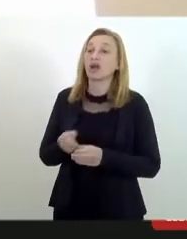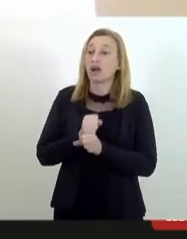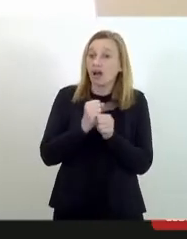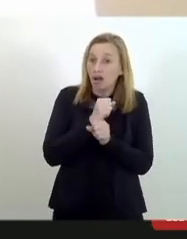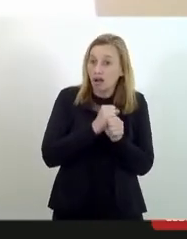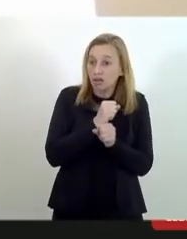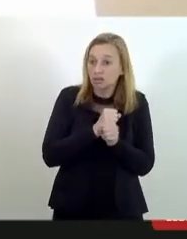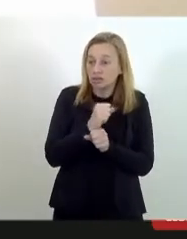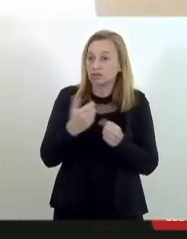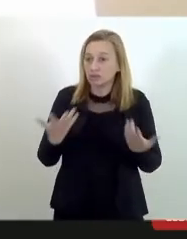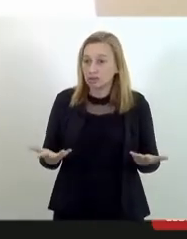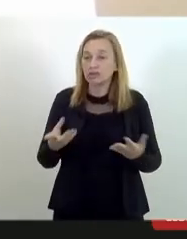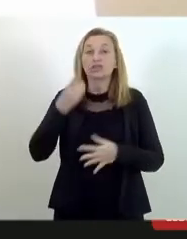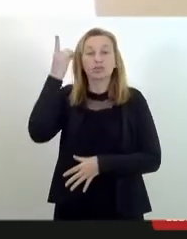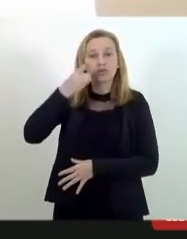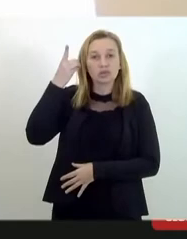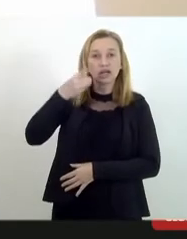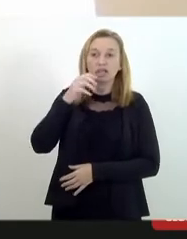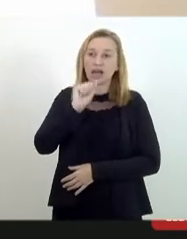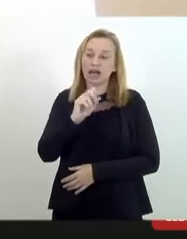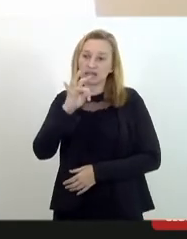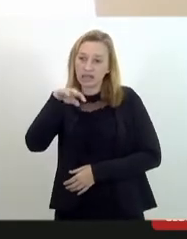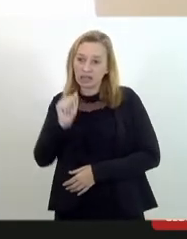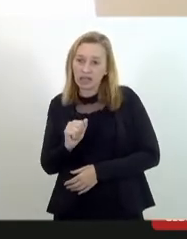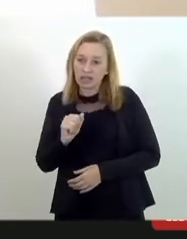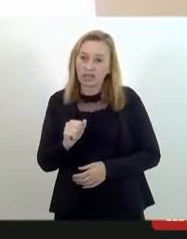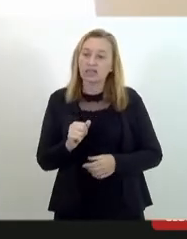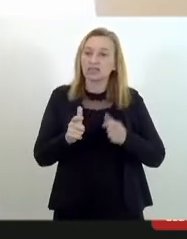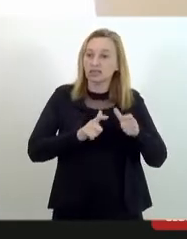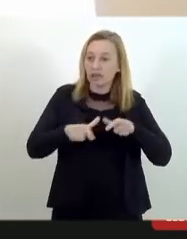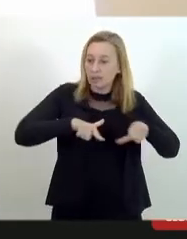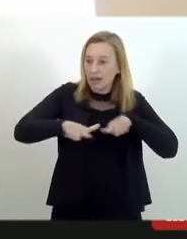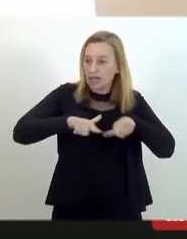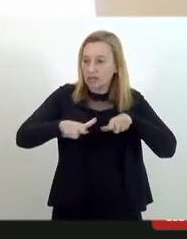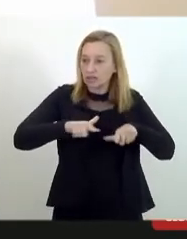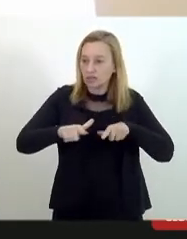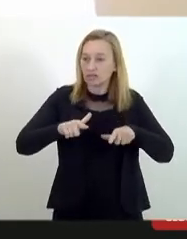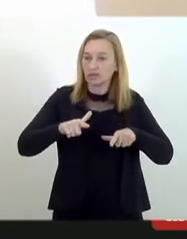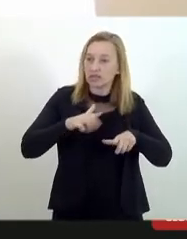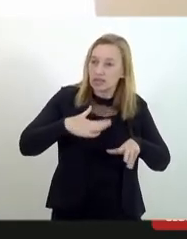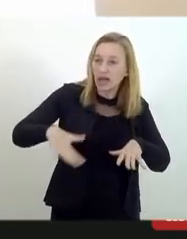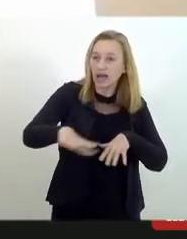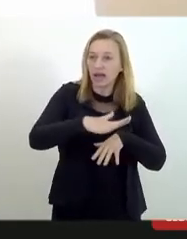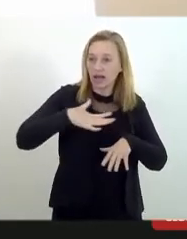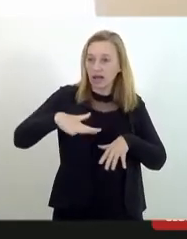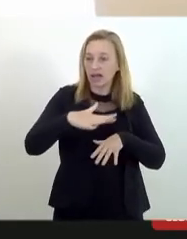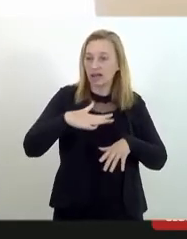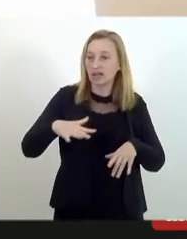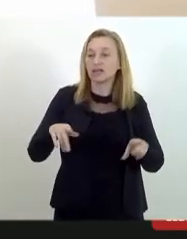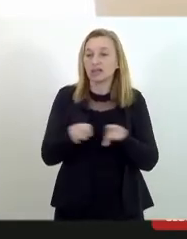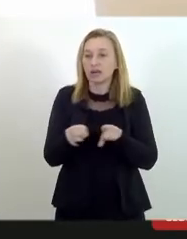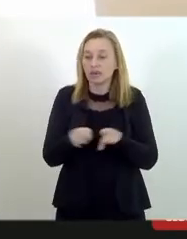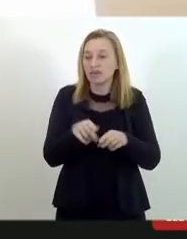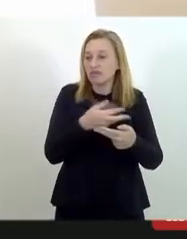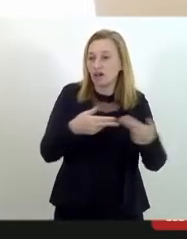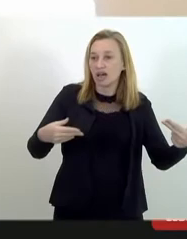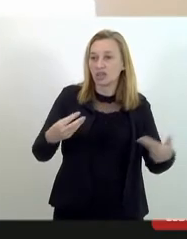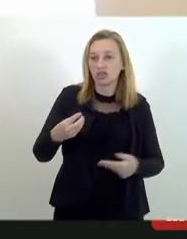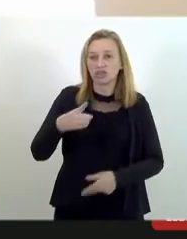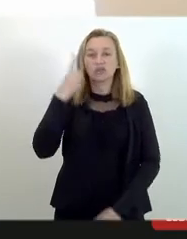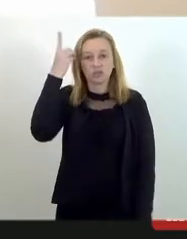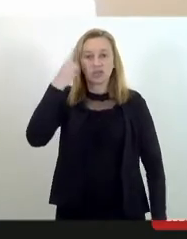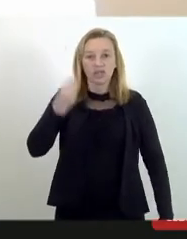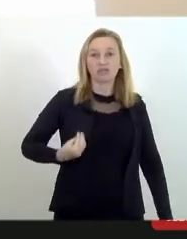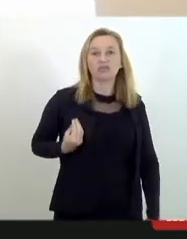deputado atuante nesse setor, buscando modificar esse quadro, assim como muitas deputadas que aqui estão presentes. Então,